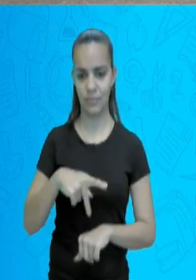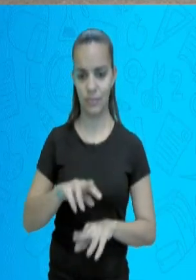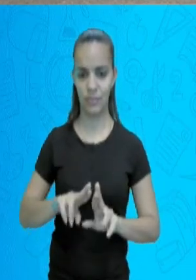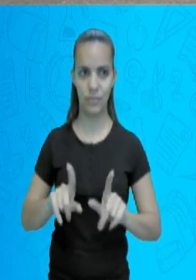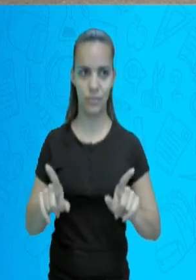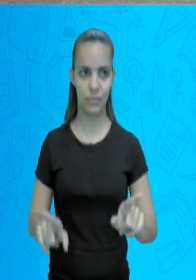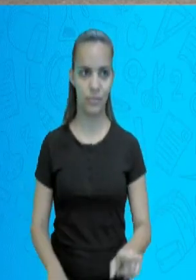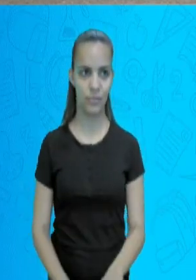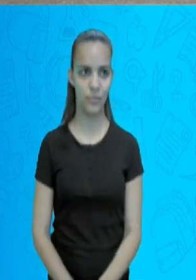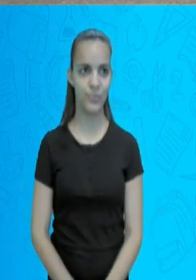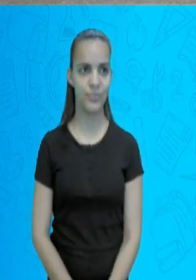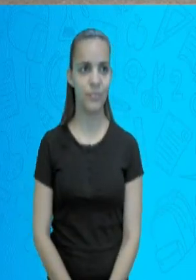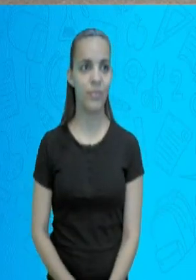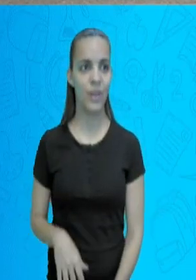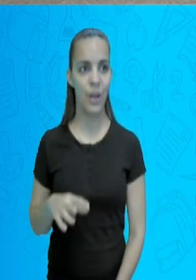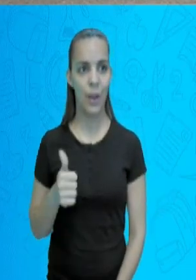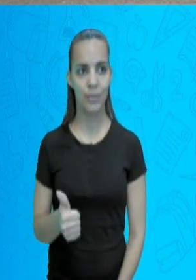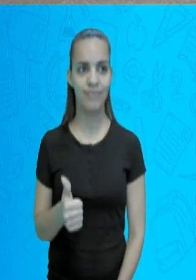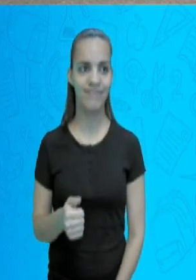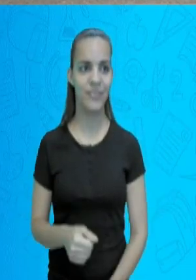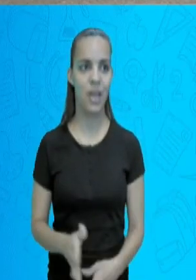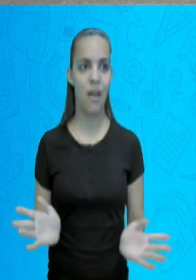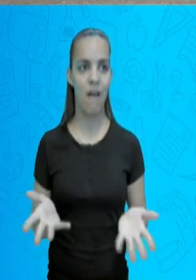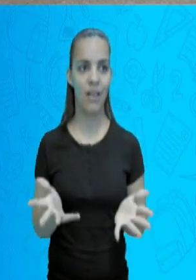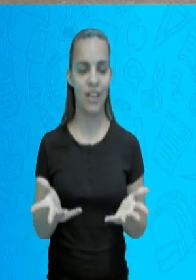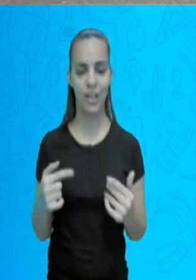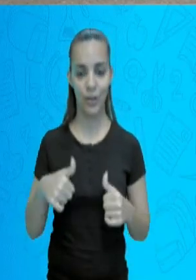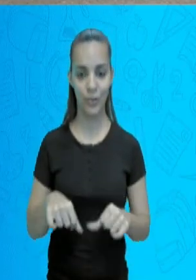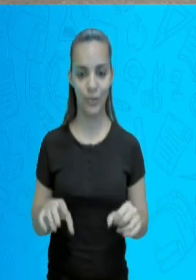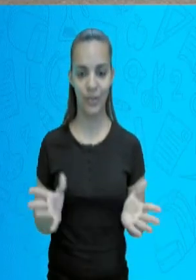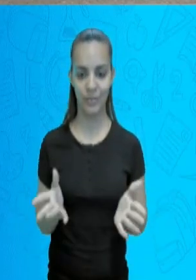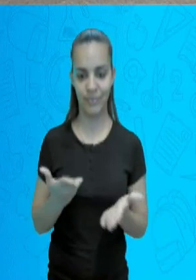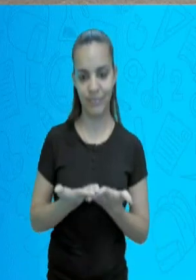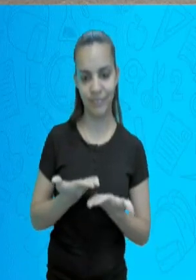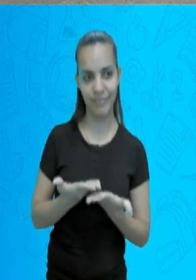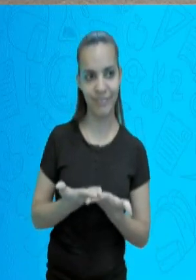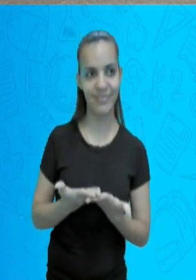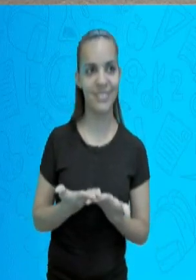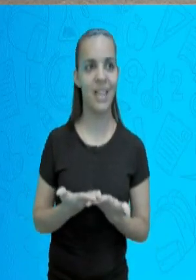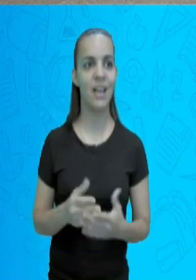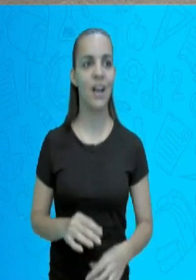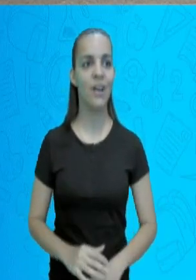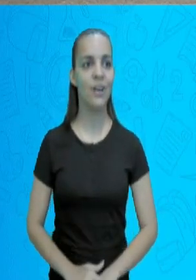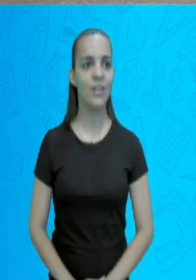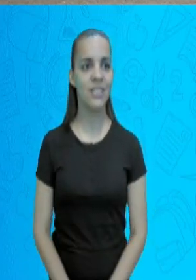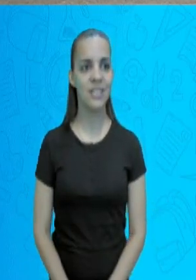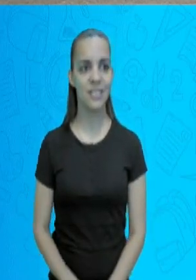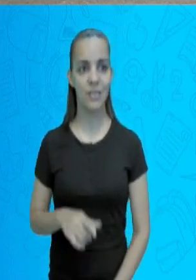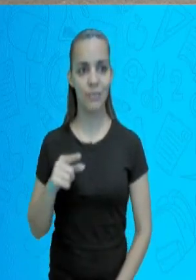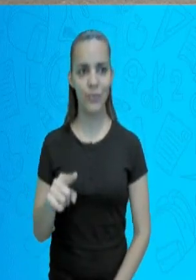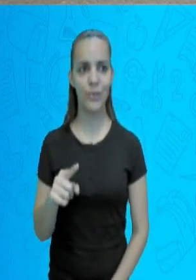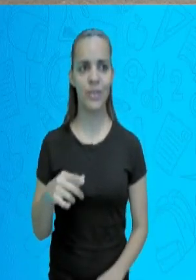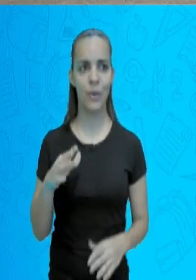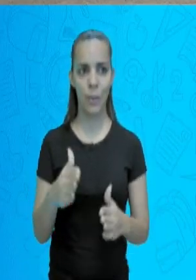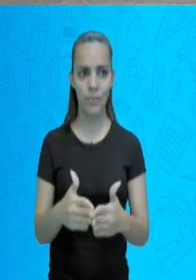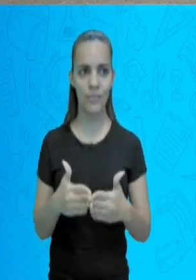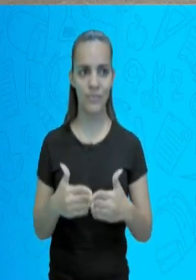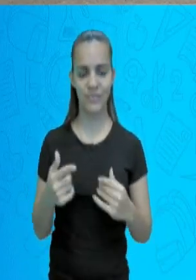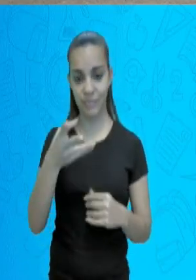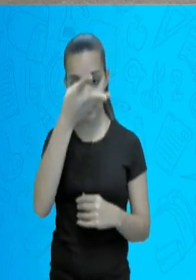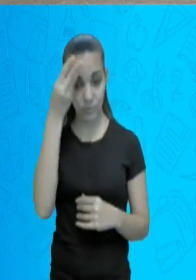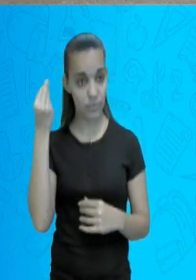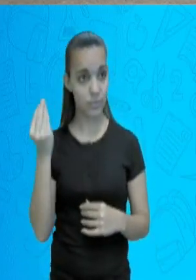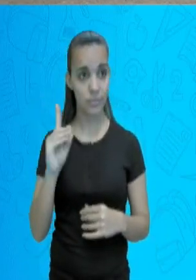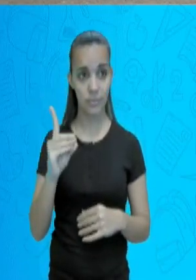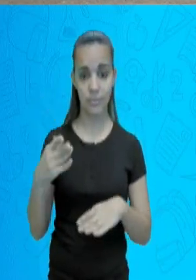Falou, pessoal? Nós vamos ficar por aqui nessa aula e você, por favor, não